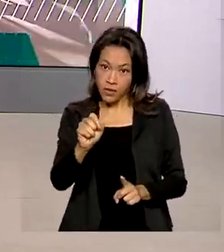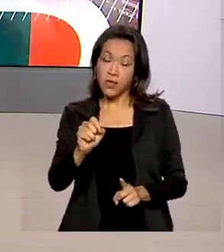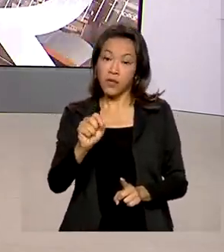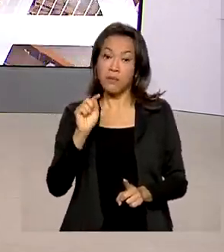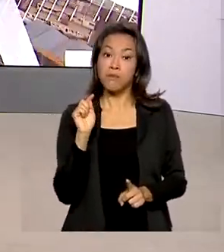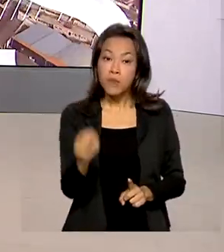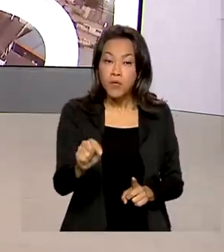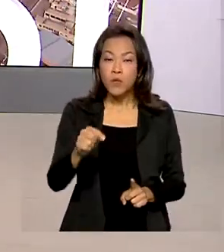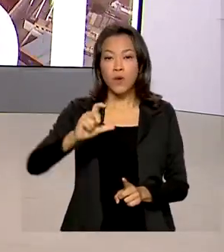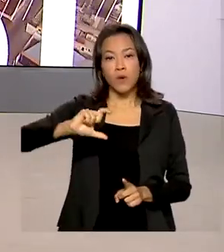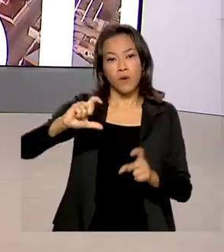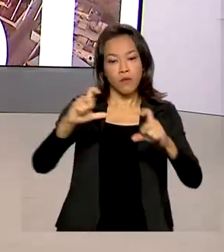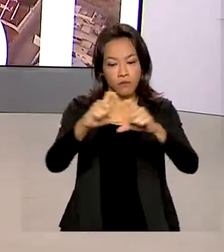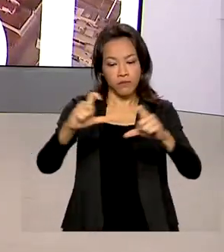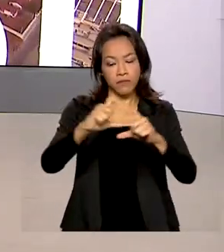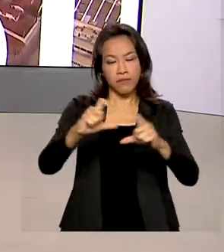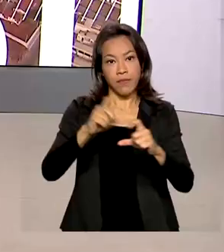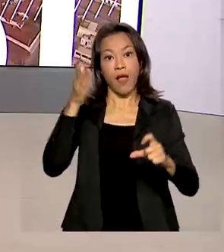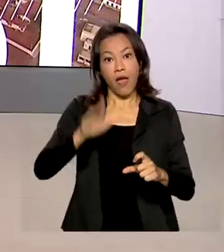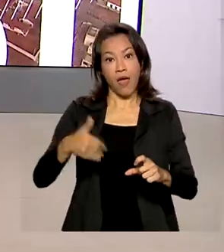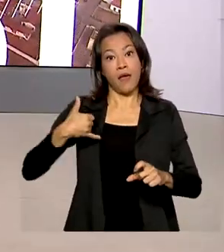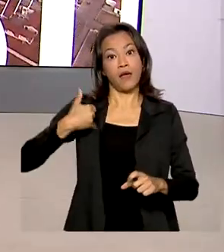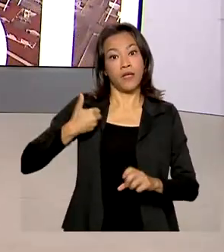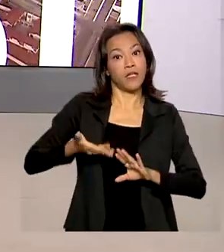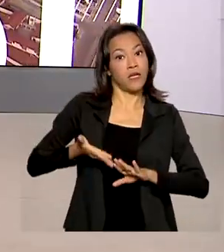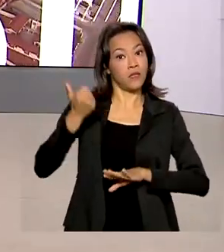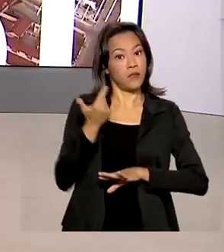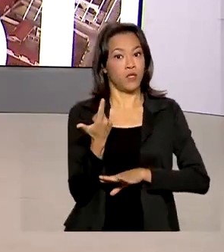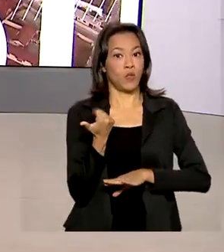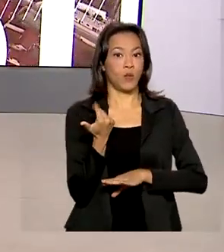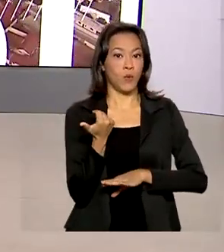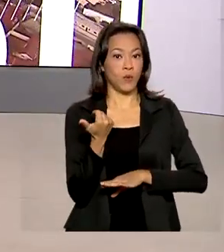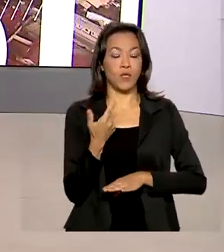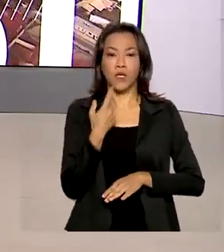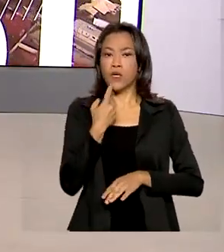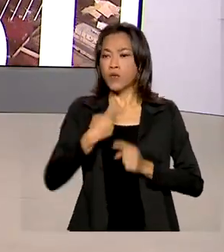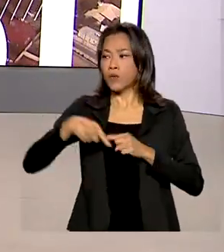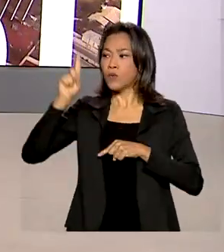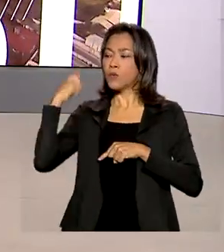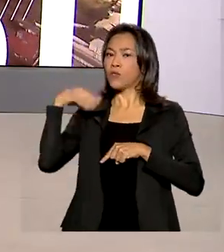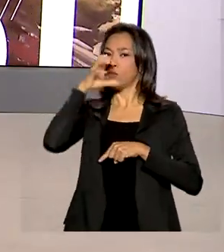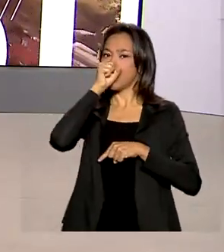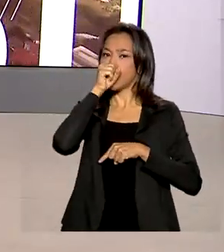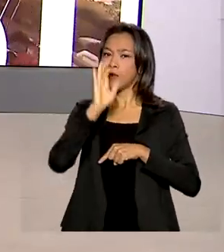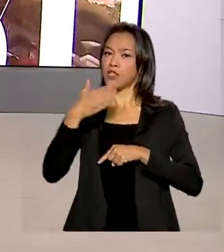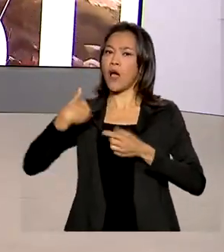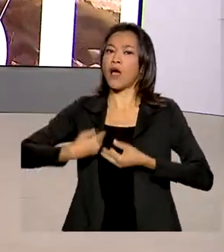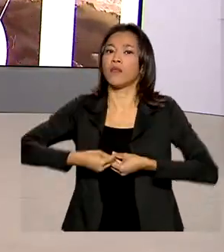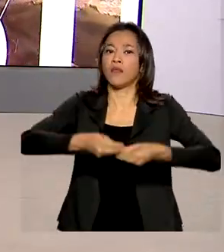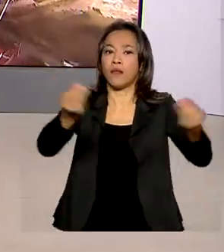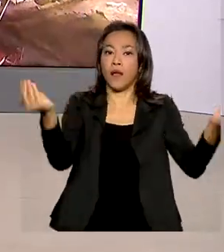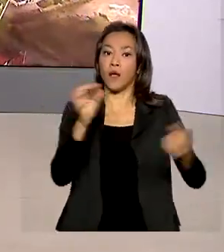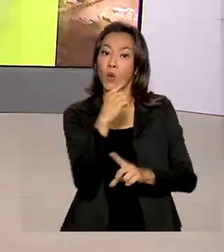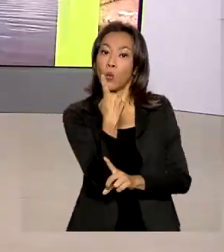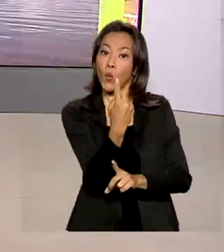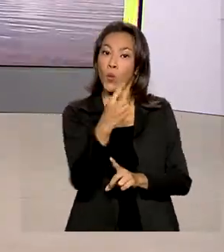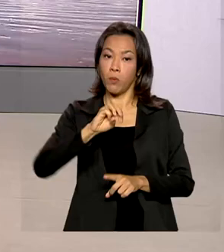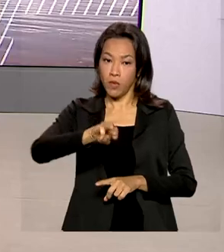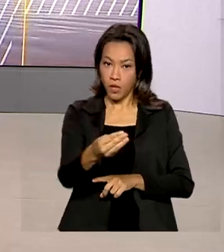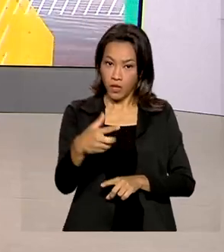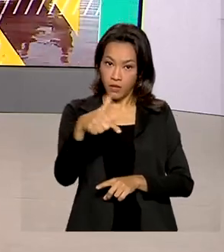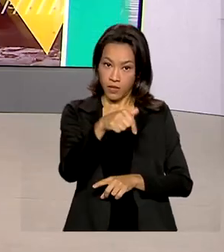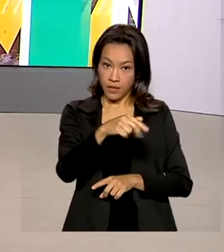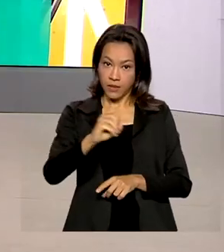As vacinas são para a população acima de 12 anos. No último sábado já tinham sido entregues mais 1 milhão e 700 mil